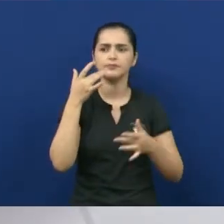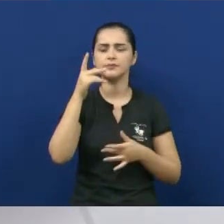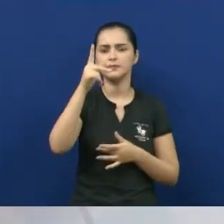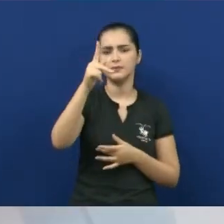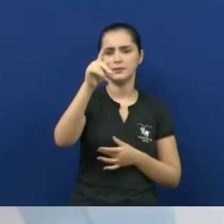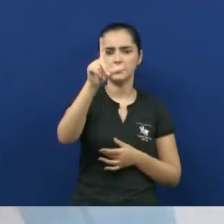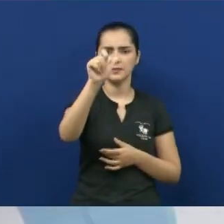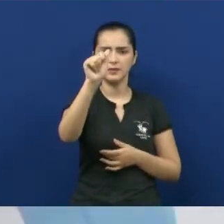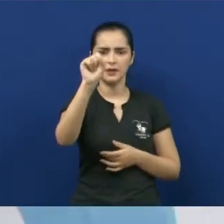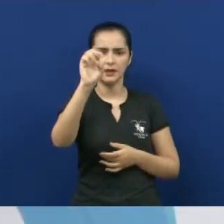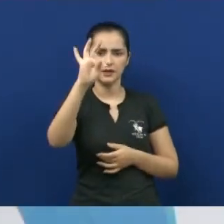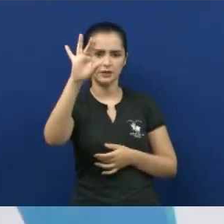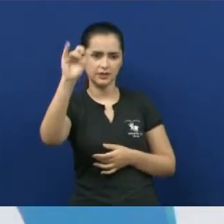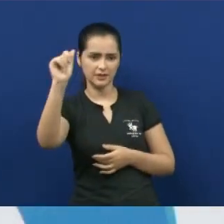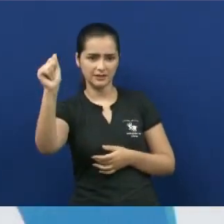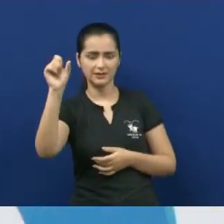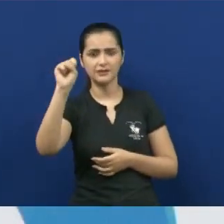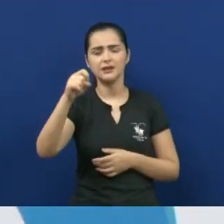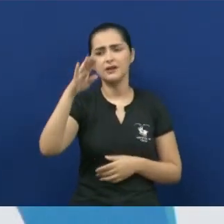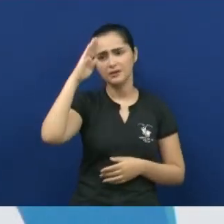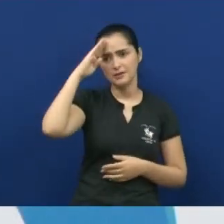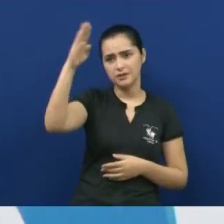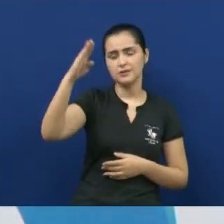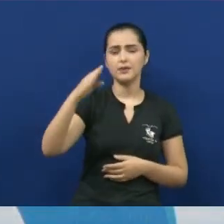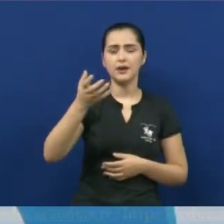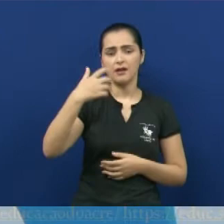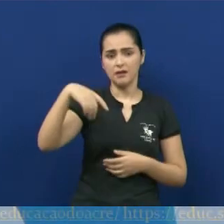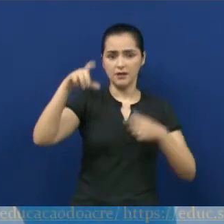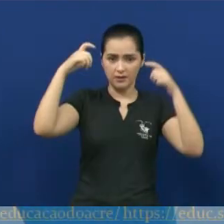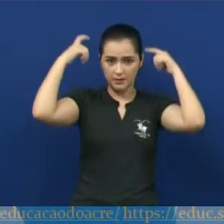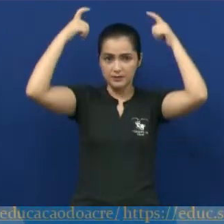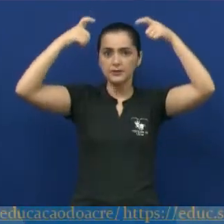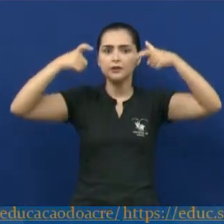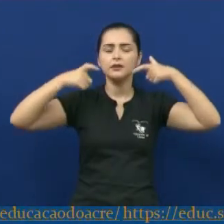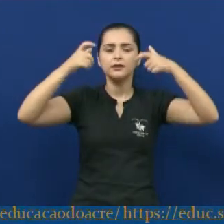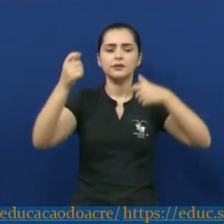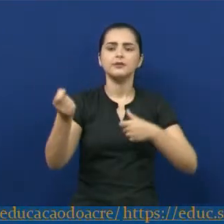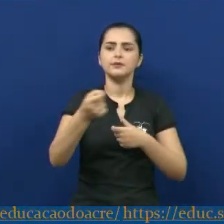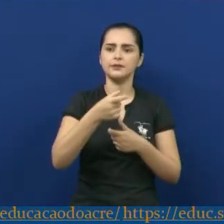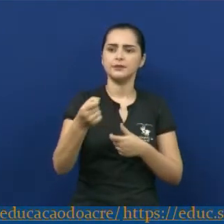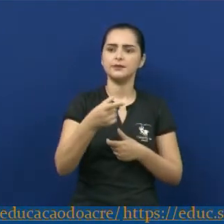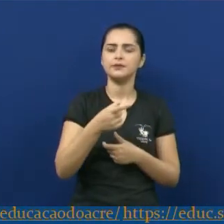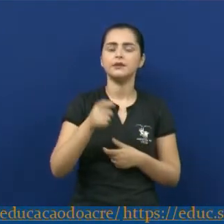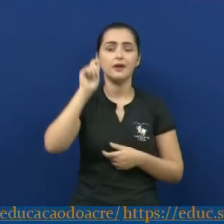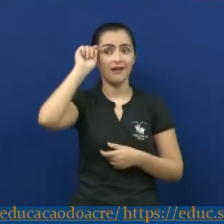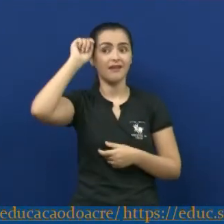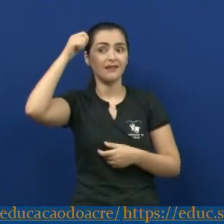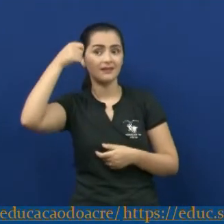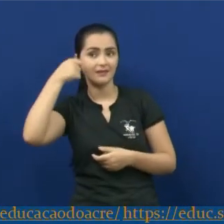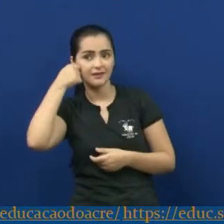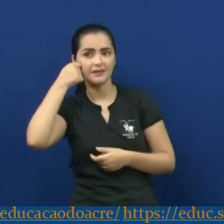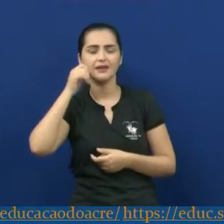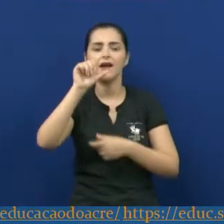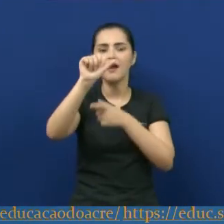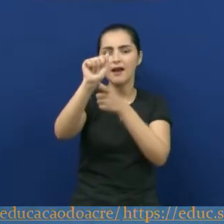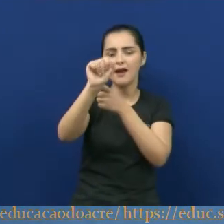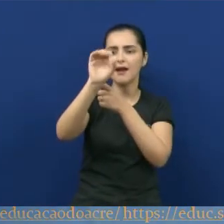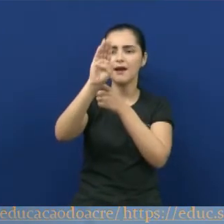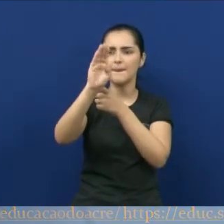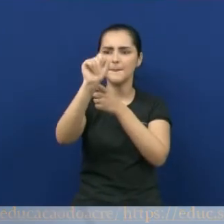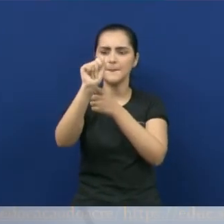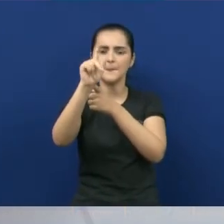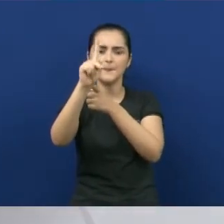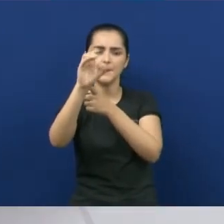As suas principais obras são o Chapéu Azul, a Negra, Abaporu, Antropofagia e os Operários.